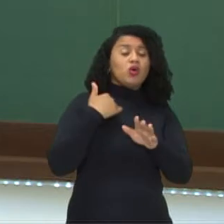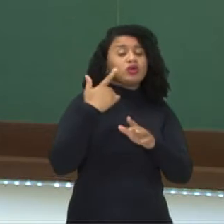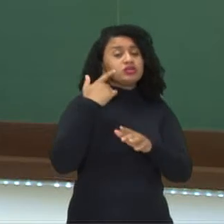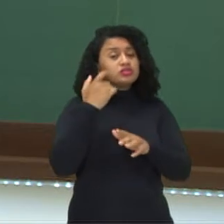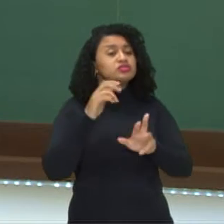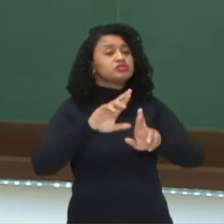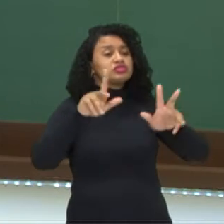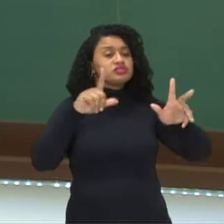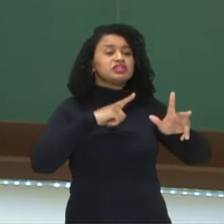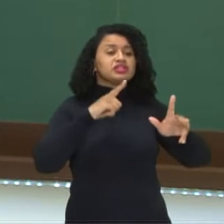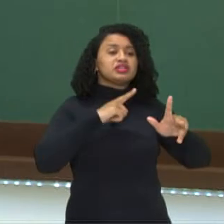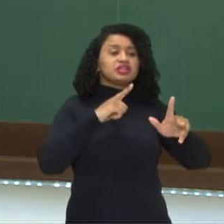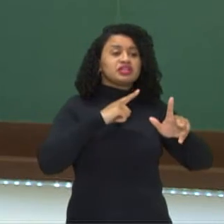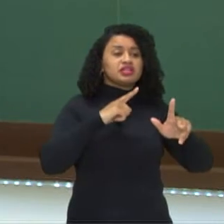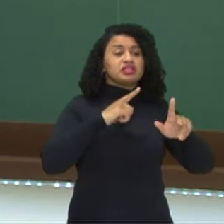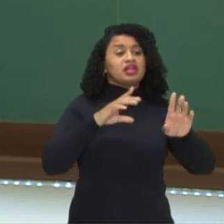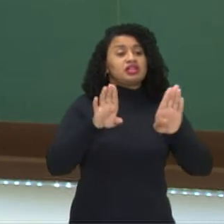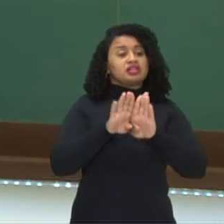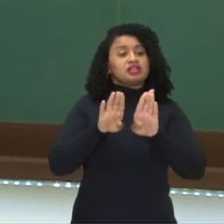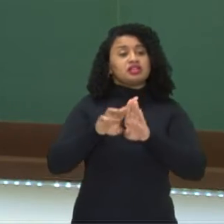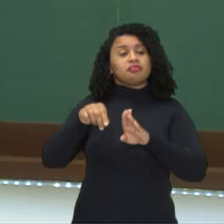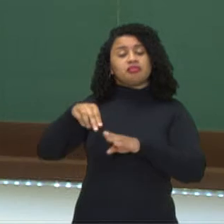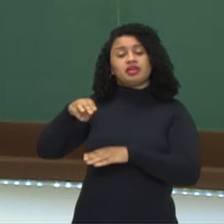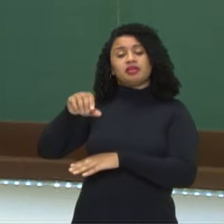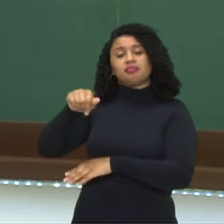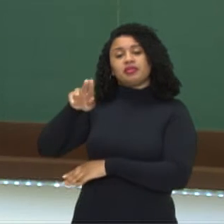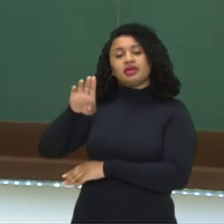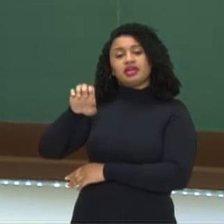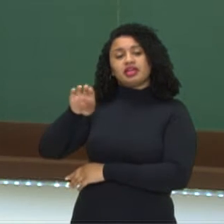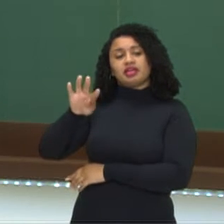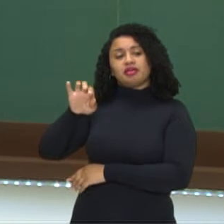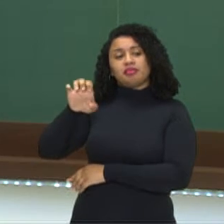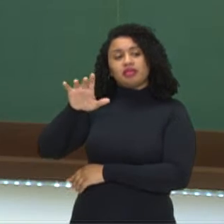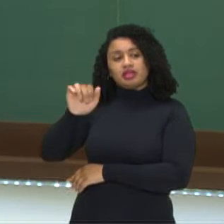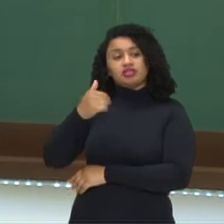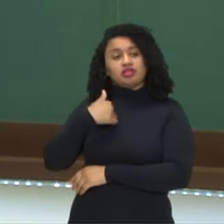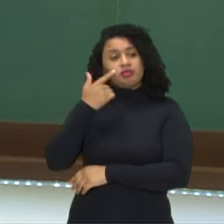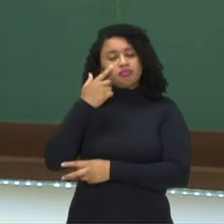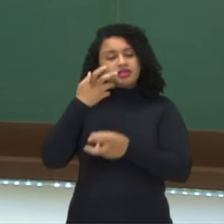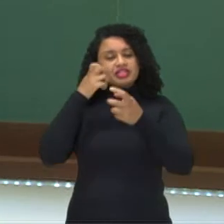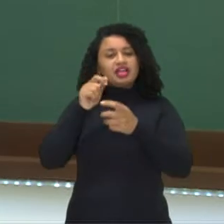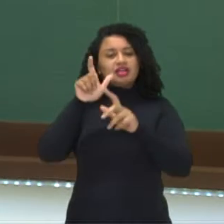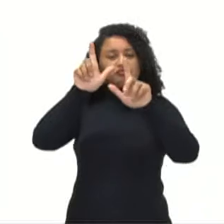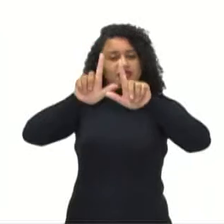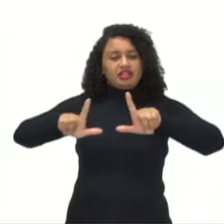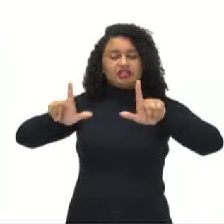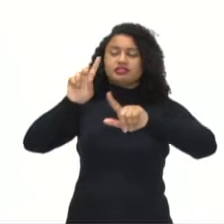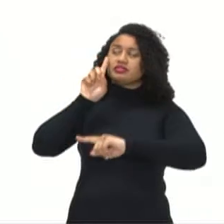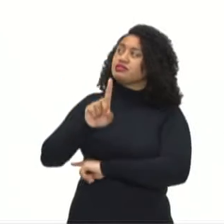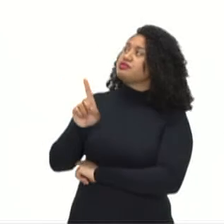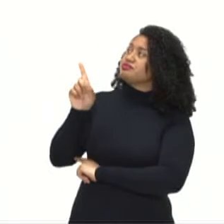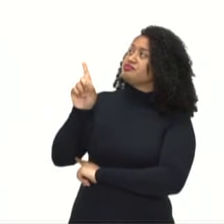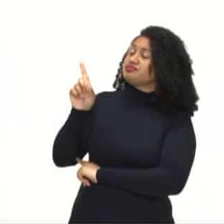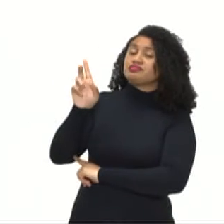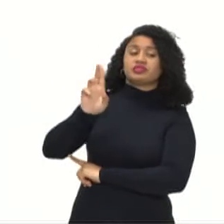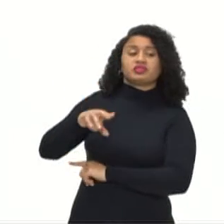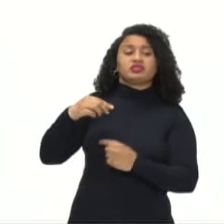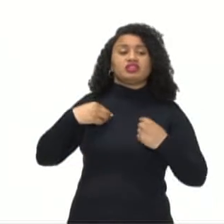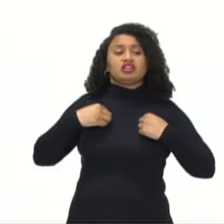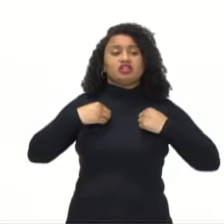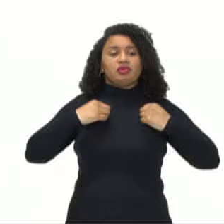muito presente no Manguebit também. Inclusive, viram aqui que o Chico Sainz, ele tá usando um figurino, né,